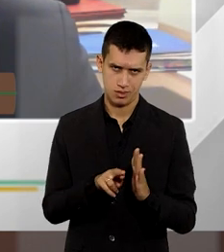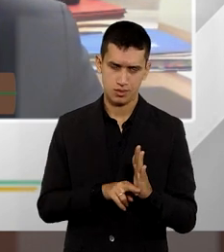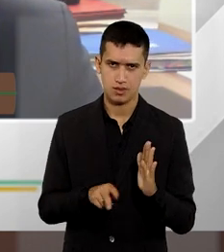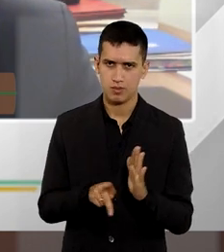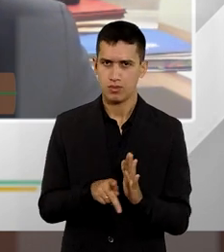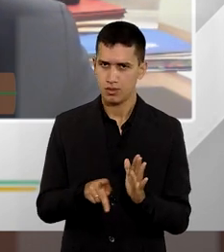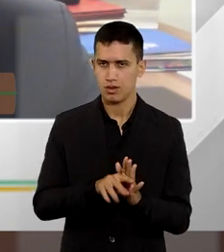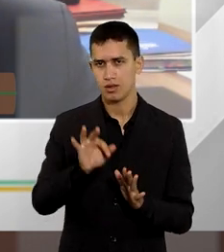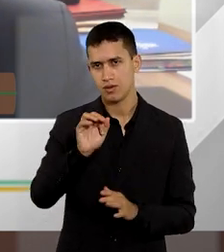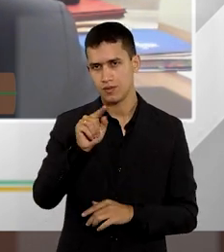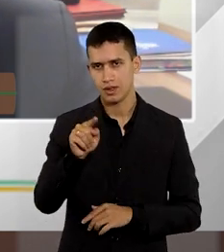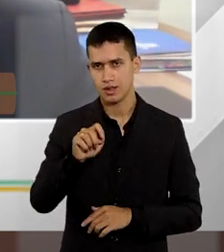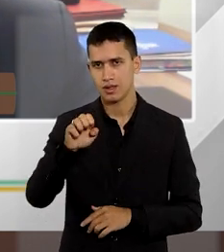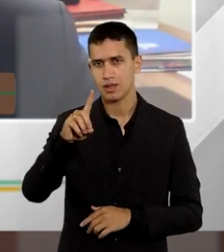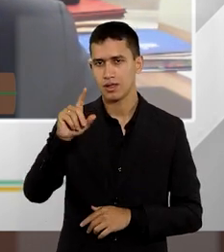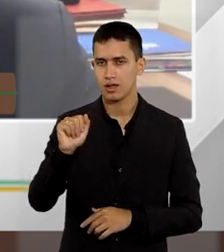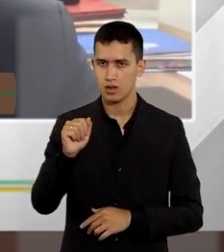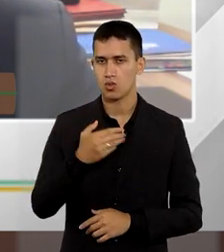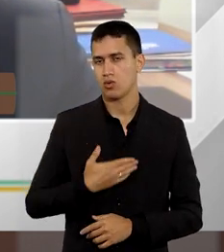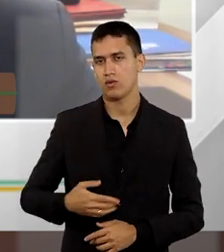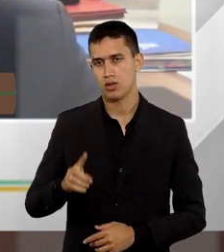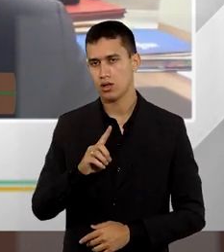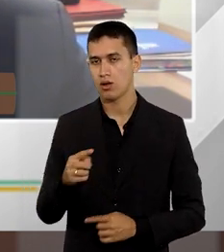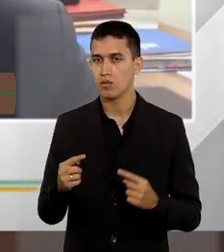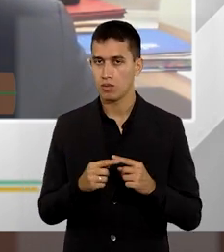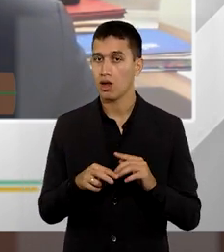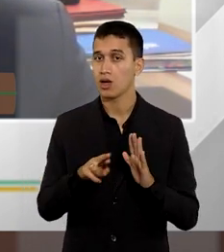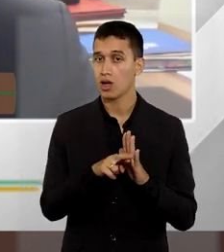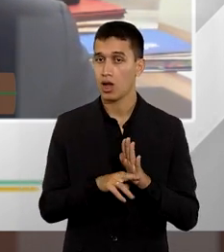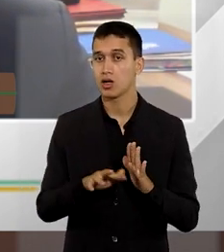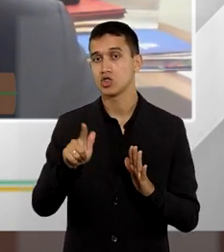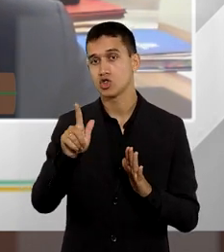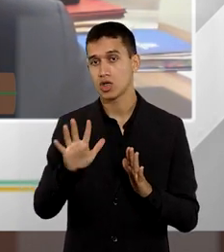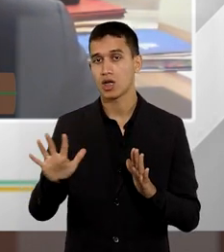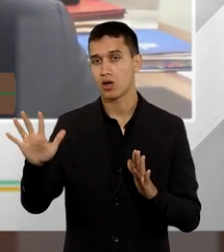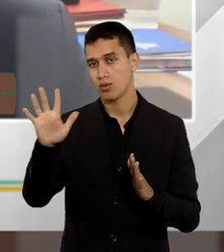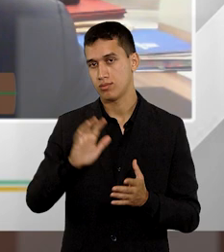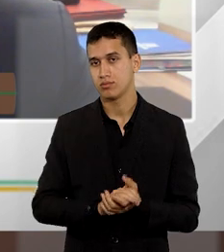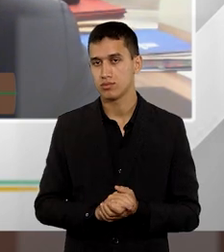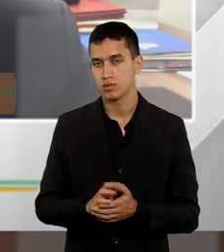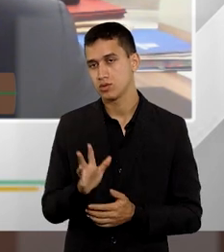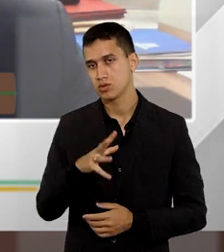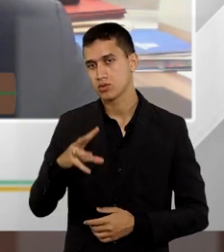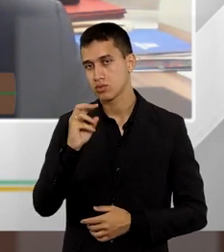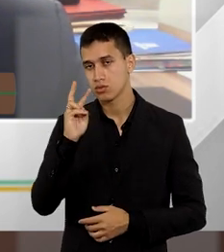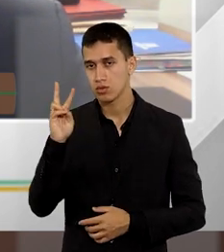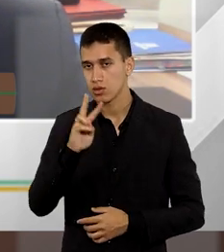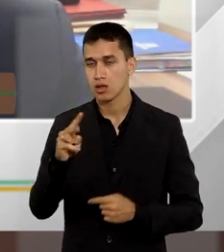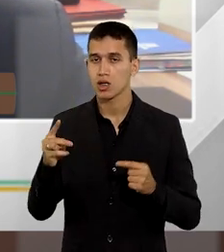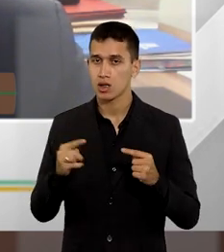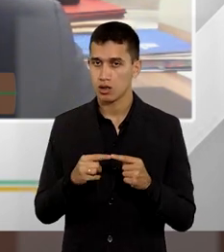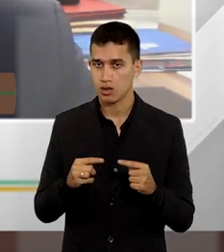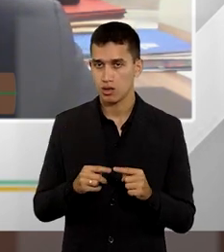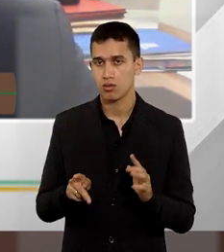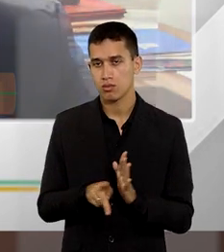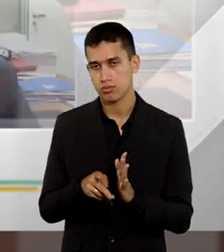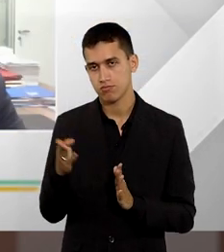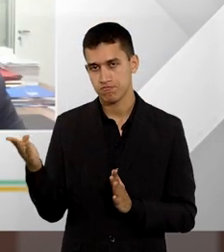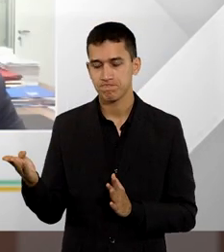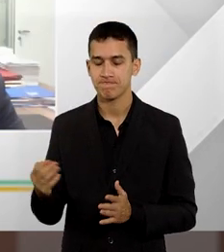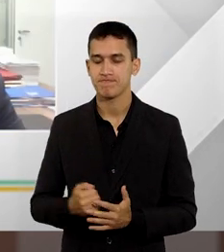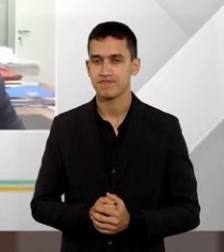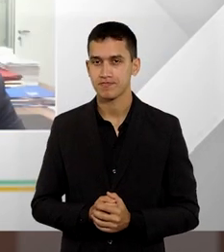pública, aplica-se a regra geral. Então, é nesse formato que não funciona em relação à fazenda pública.